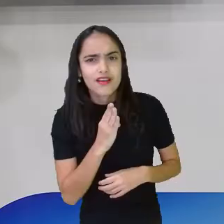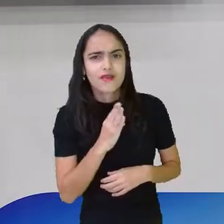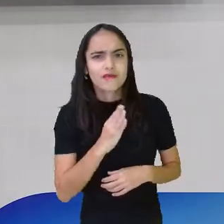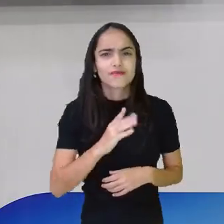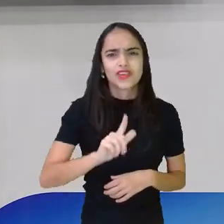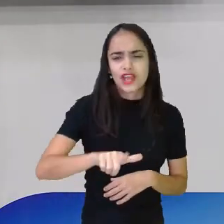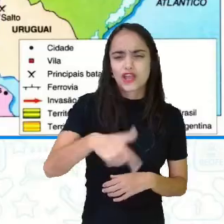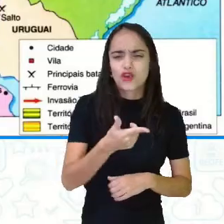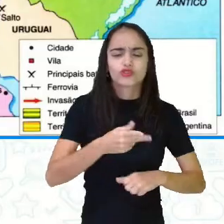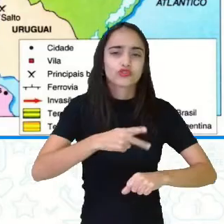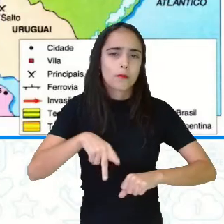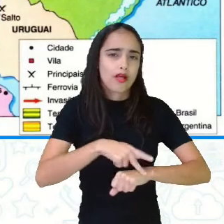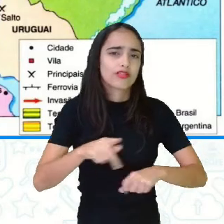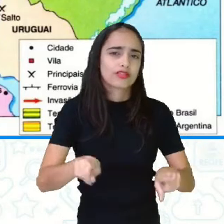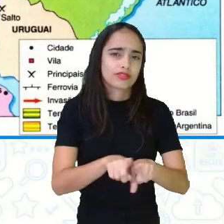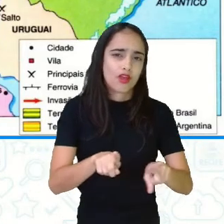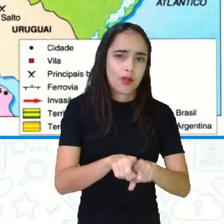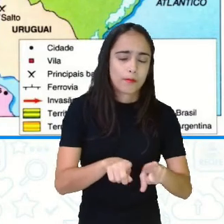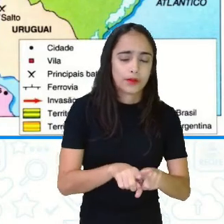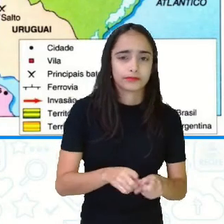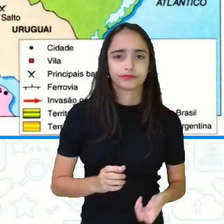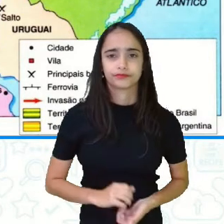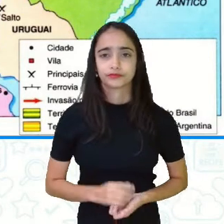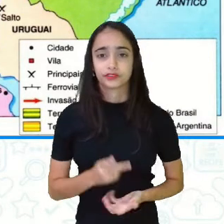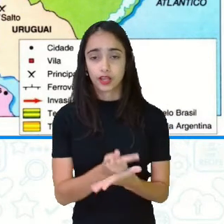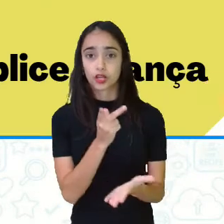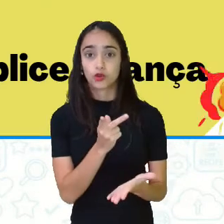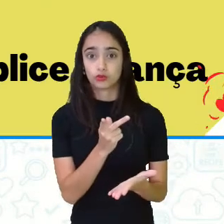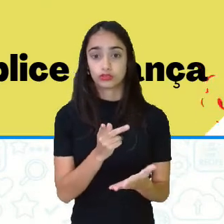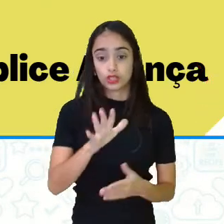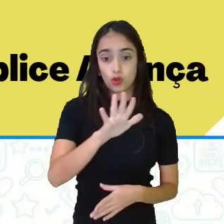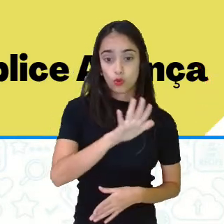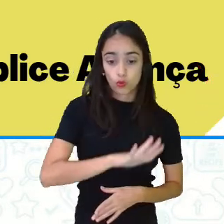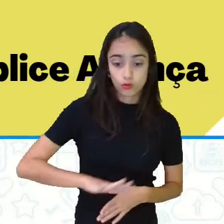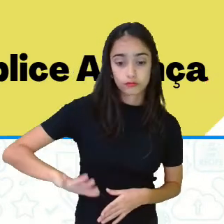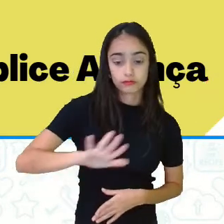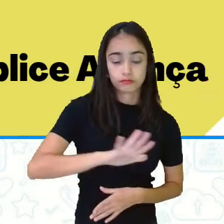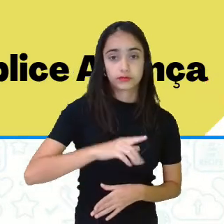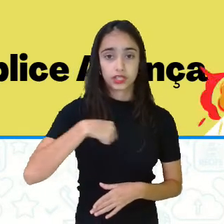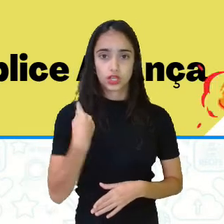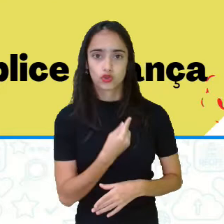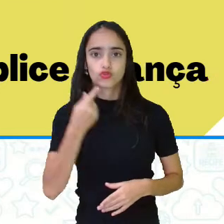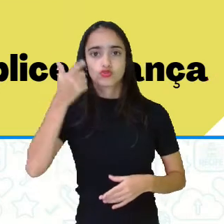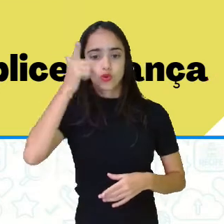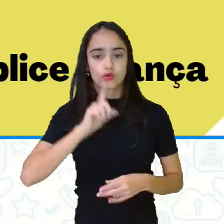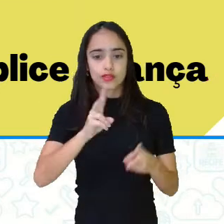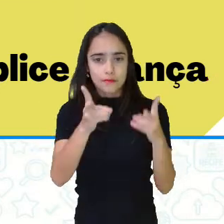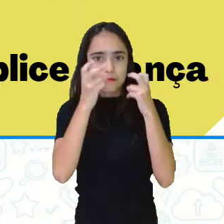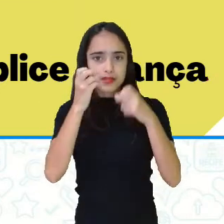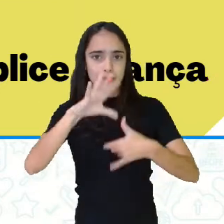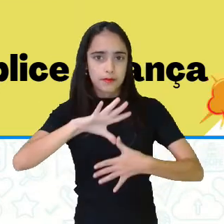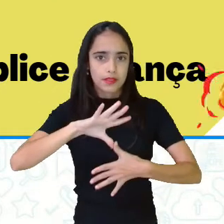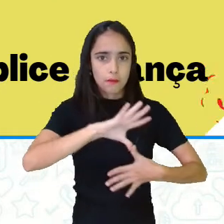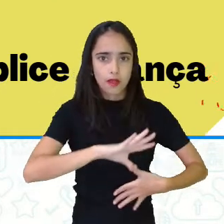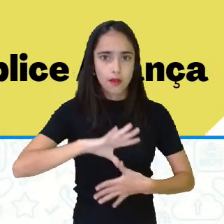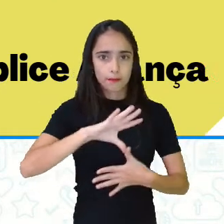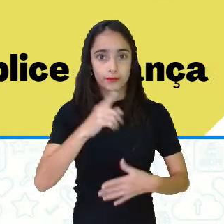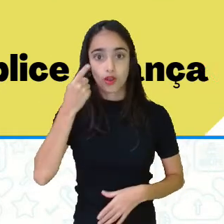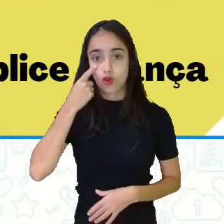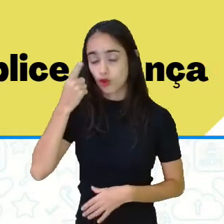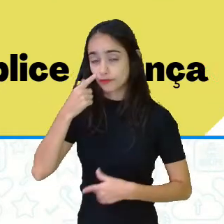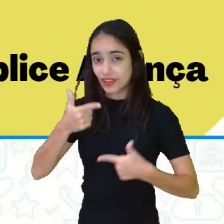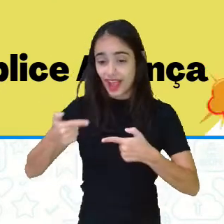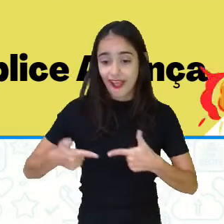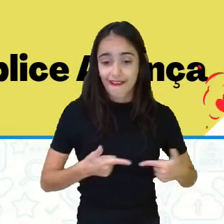Paraguai. Aconteceu naquele território que a gente estava vendo ali no mapa, tá certo? Então, a guerra era assim, de um lado